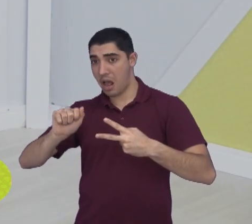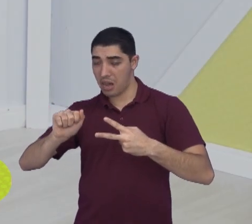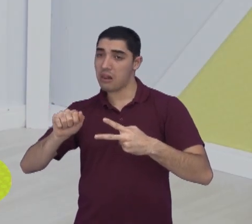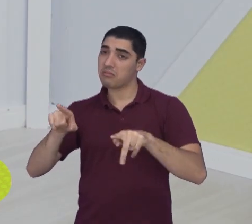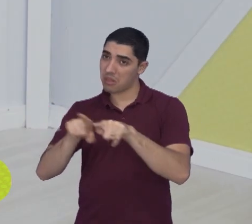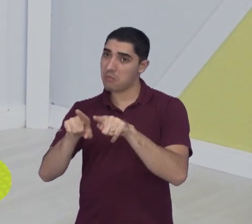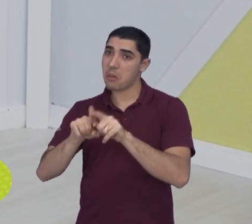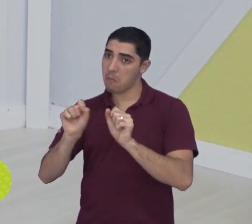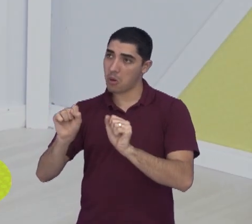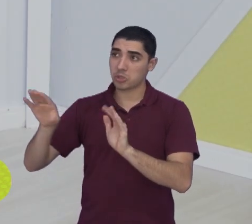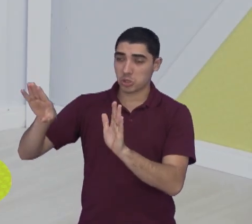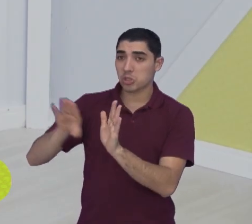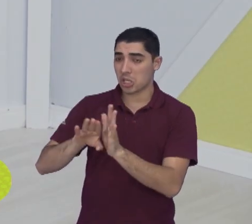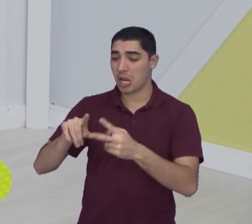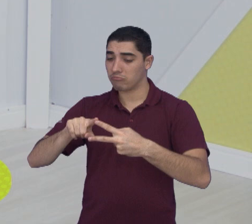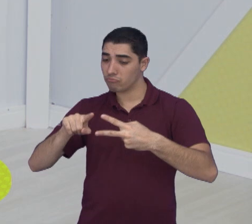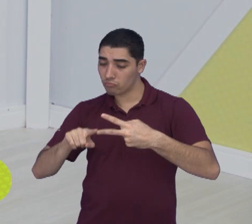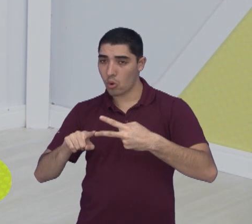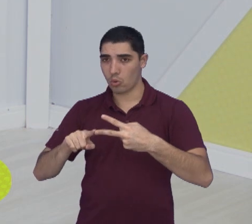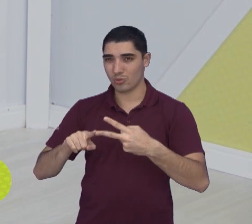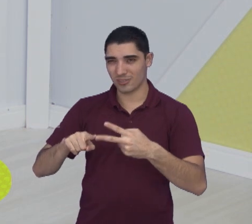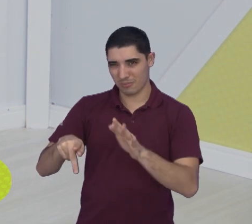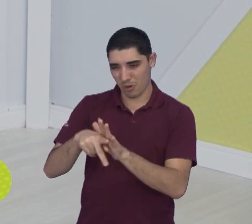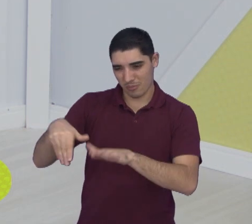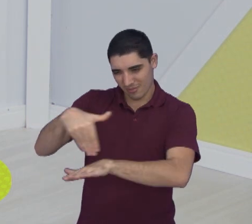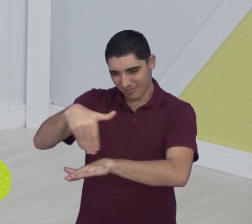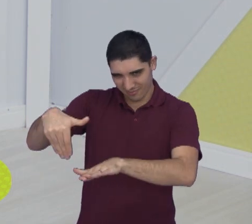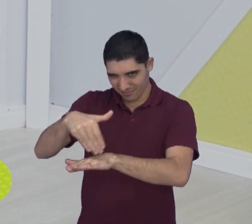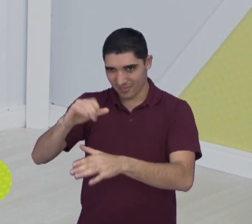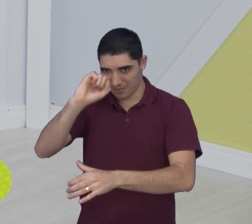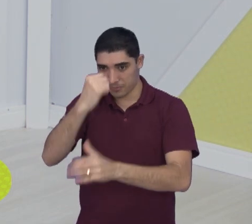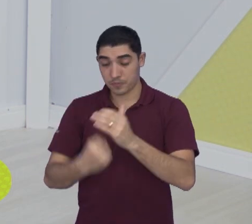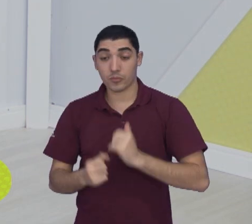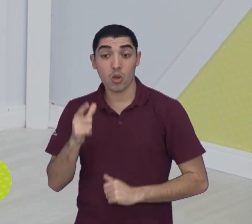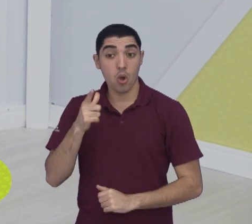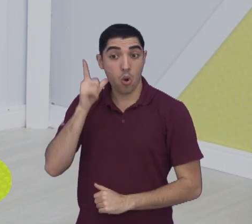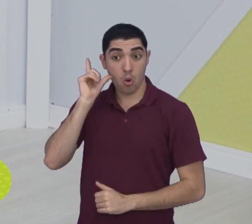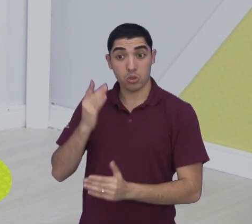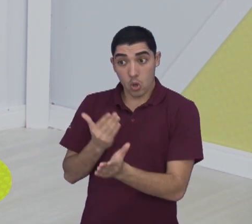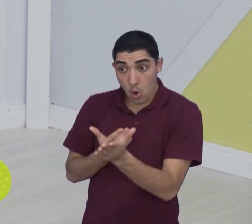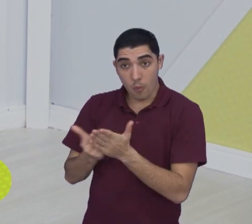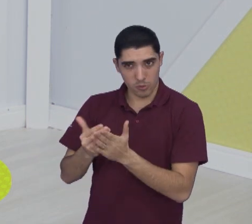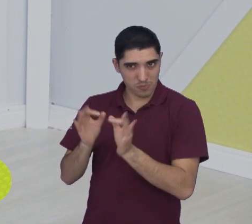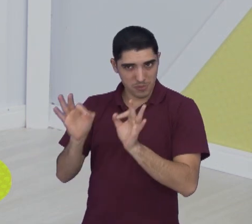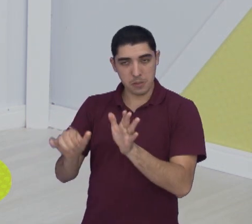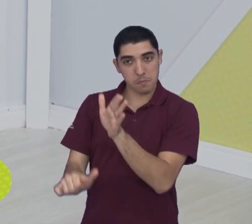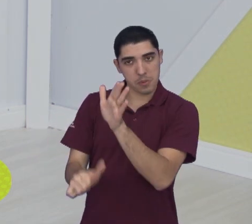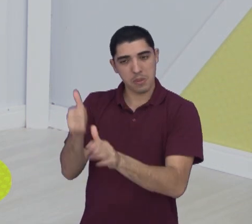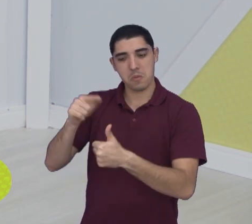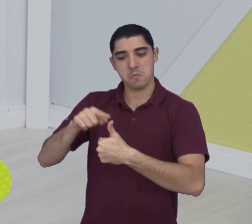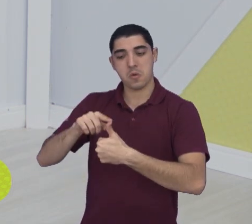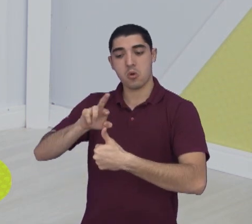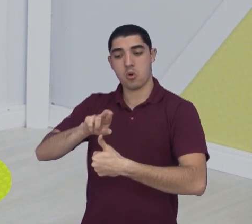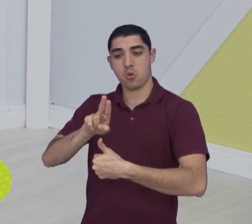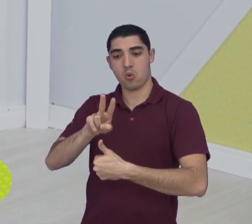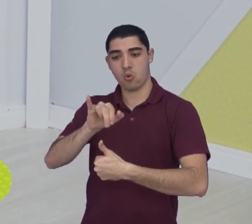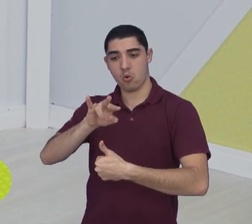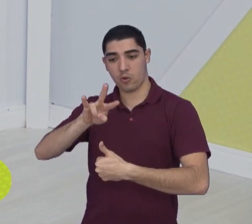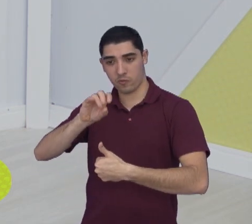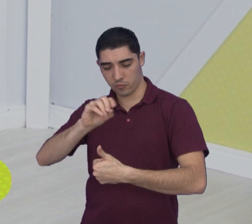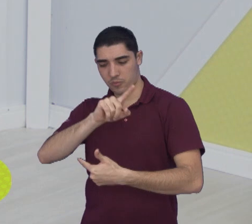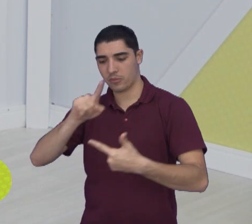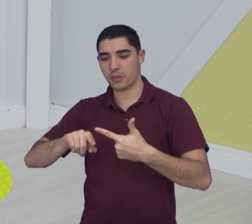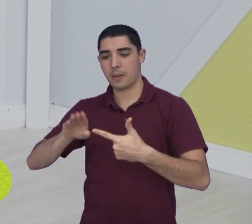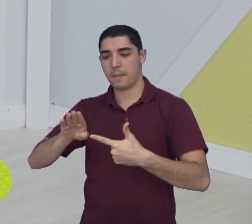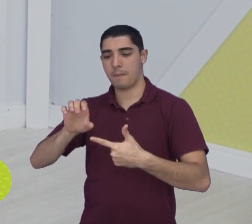seja a ideia da diretoria. O São José ontem começou com o Ruivo, que é um estreante com a camisa do São José, o Betinho está voltando